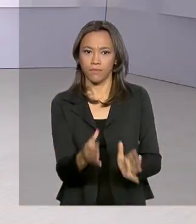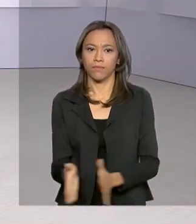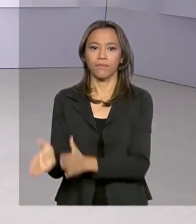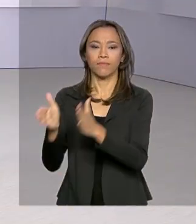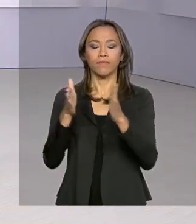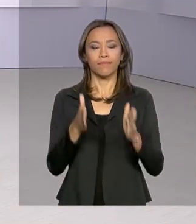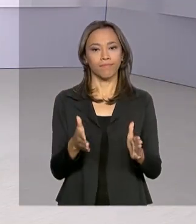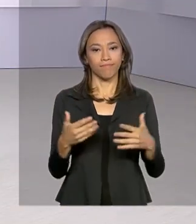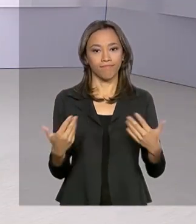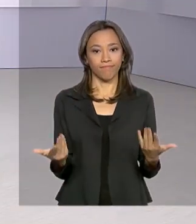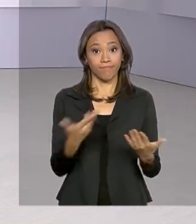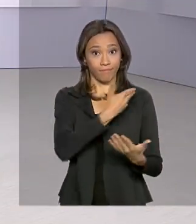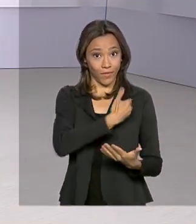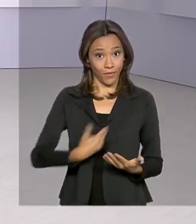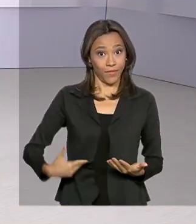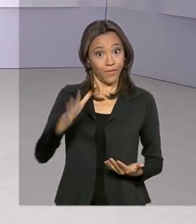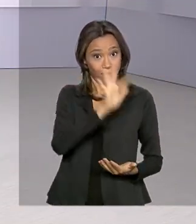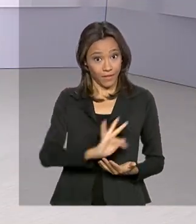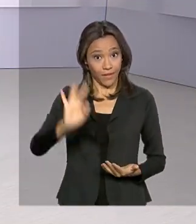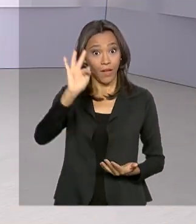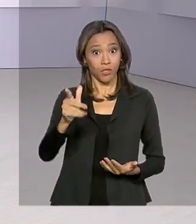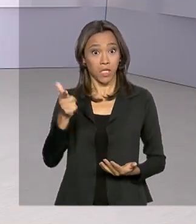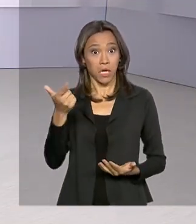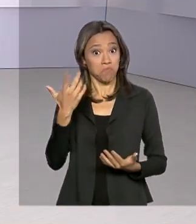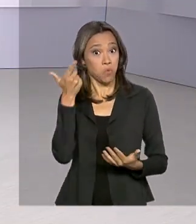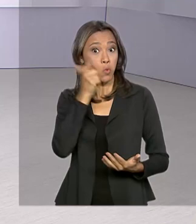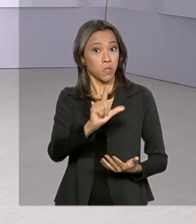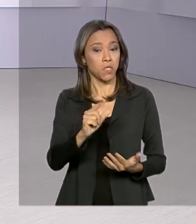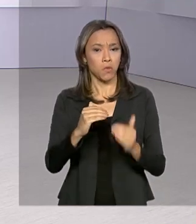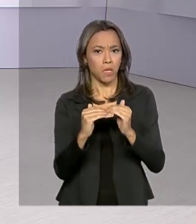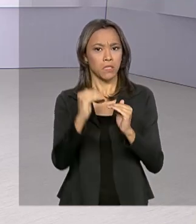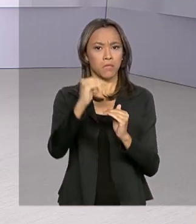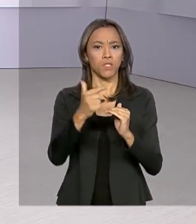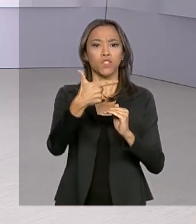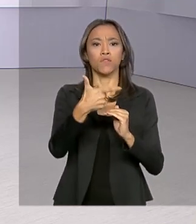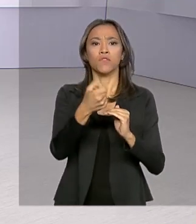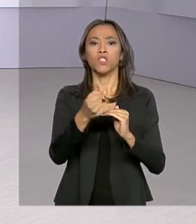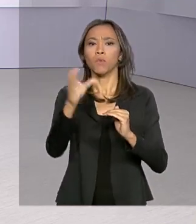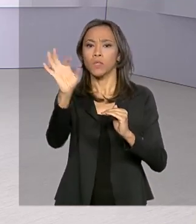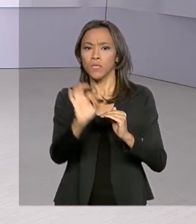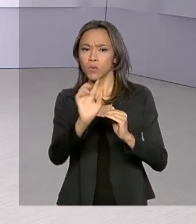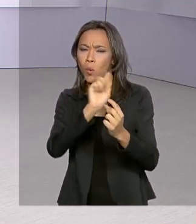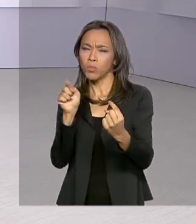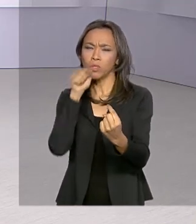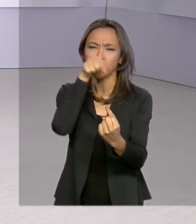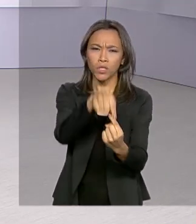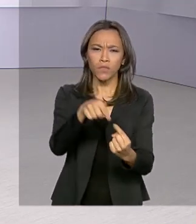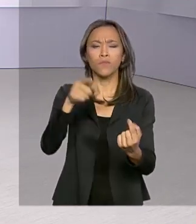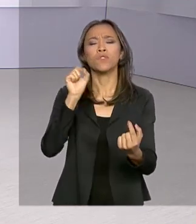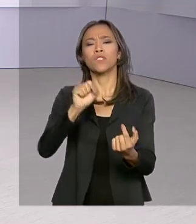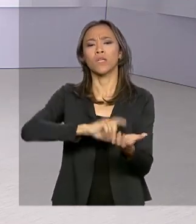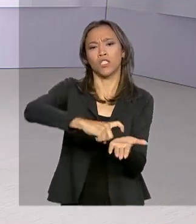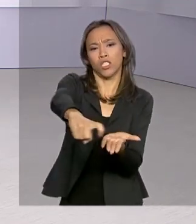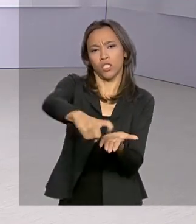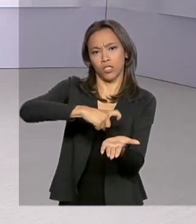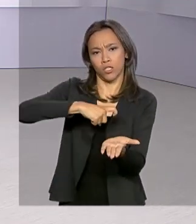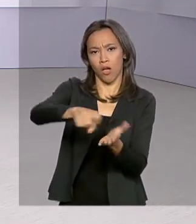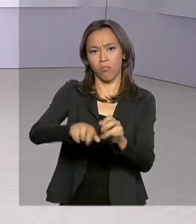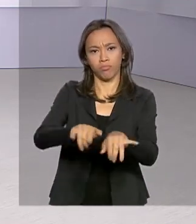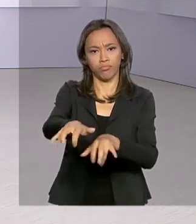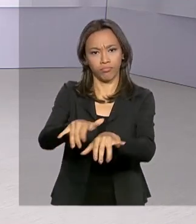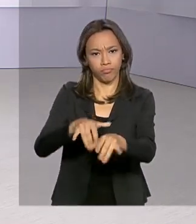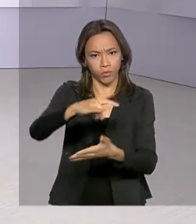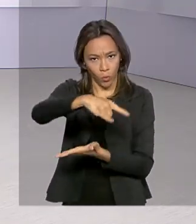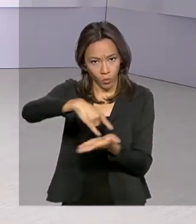O governo federal já superou em 20% a meta da transformação digital de serviços públicos neste ano. A